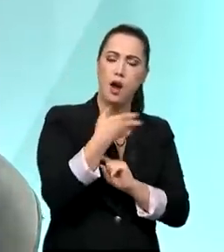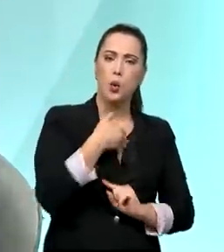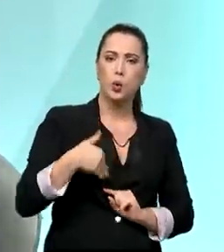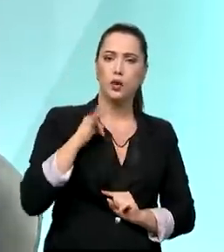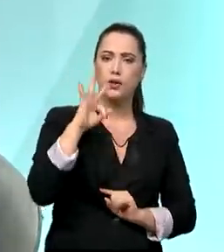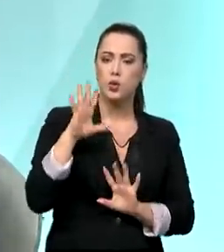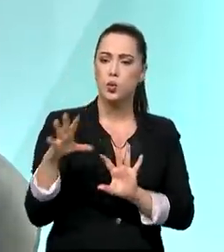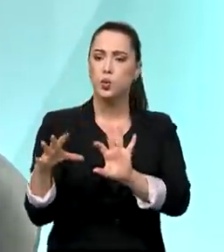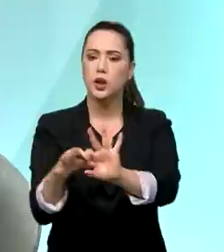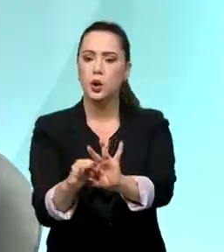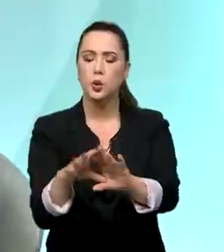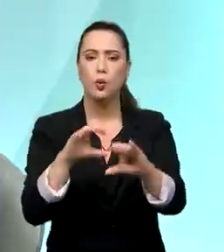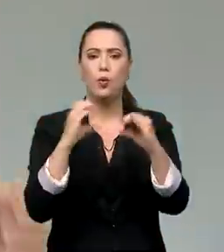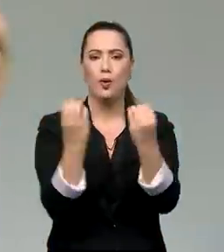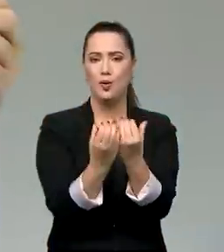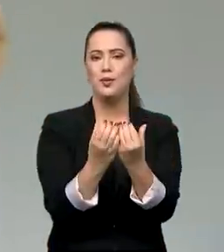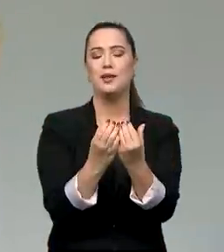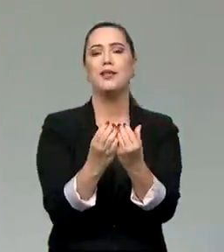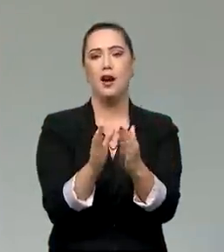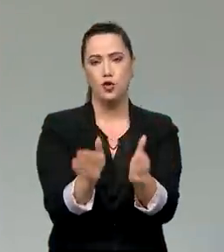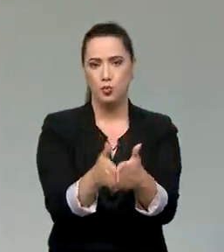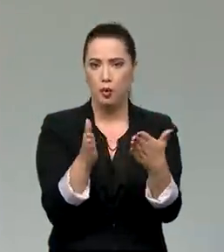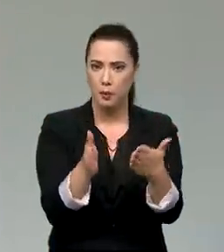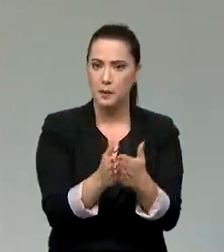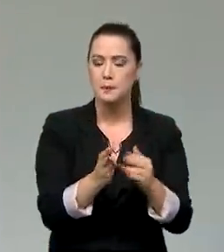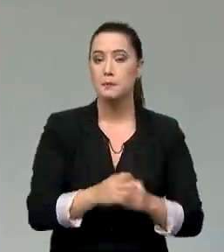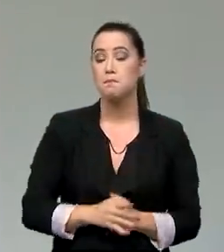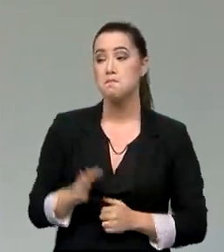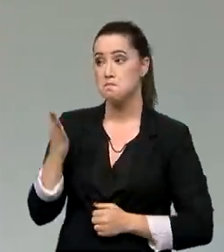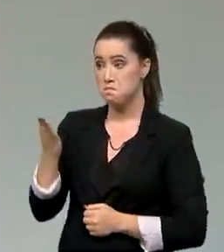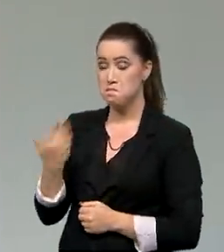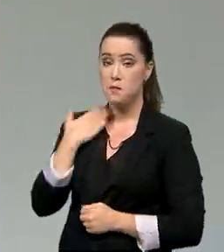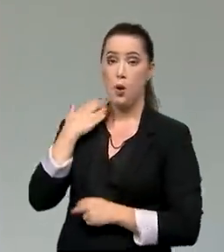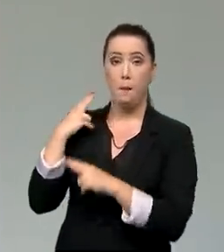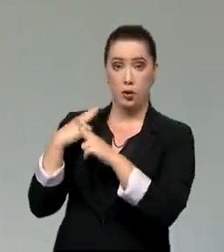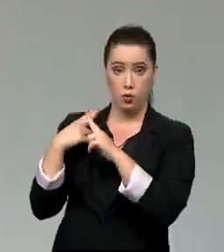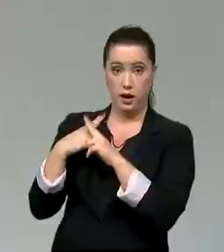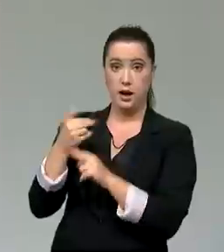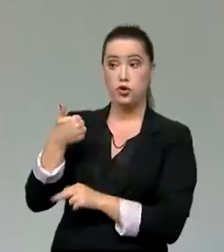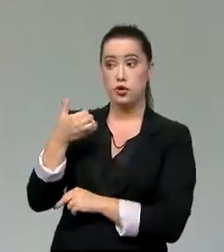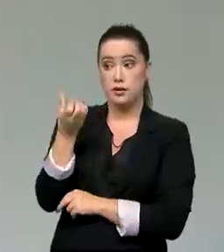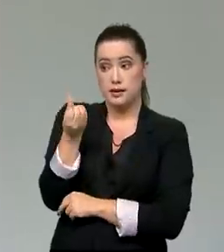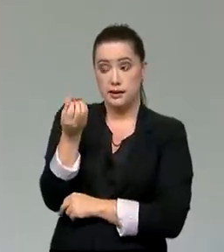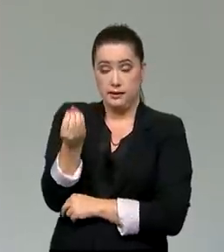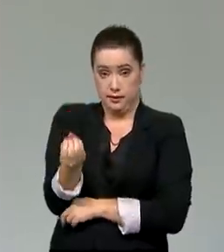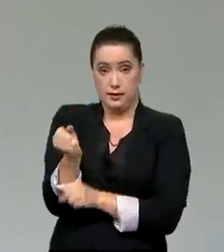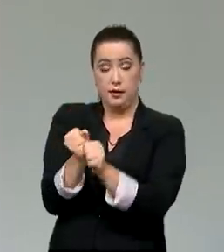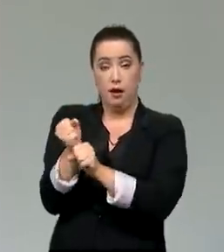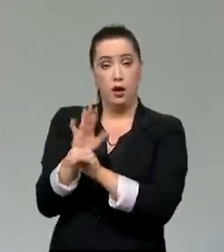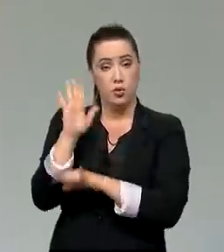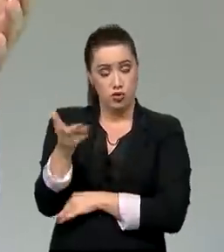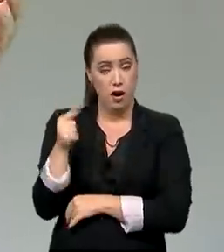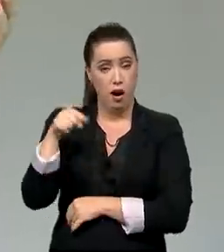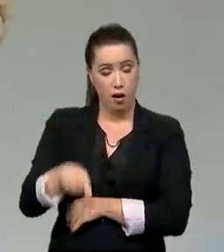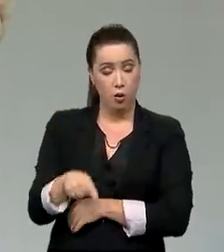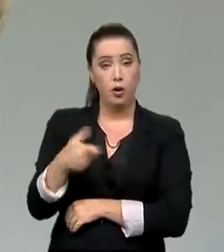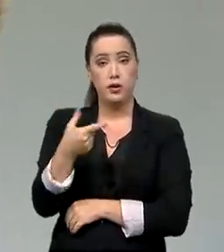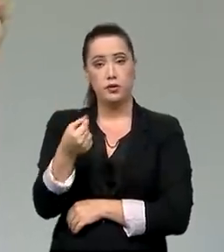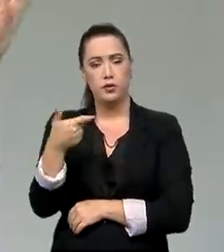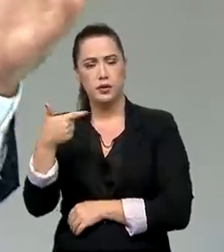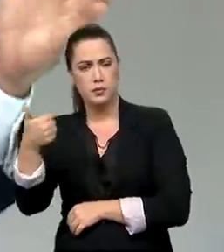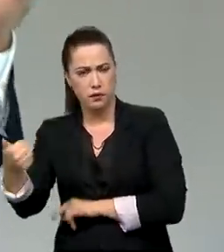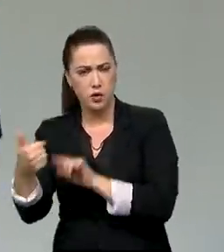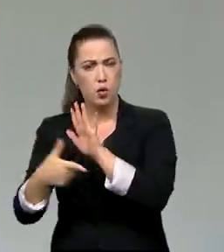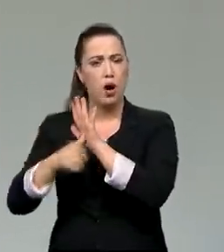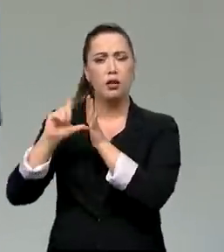federal com a população mais humilde. A Caixa tem 160 anos, completos agora em 2021. O único banco anterior